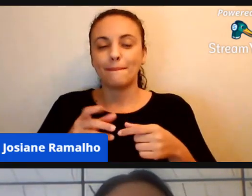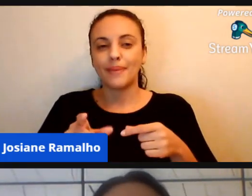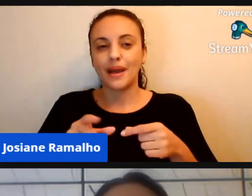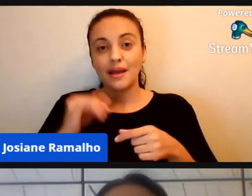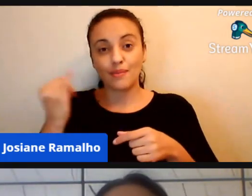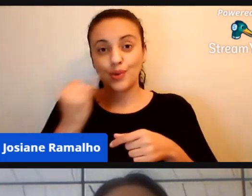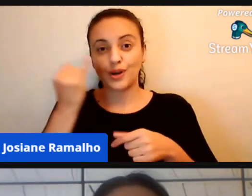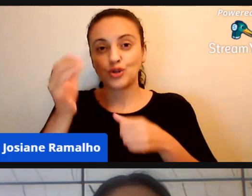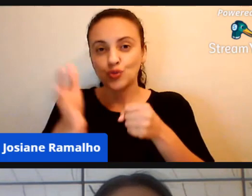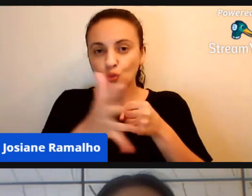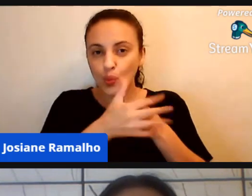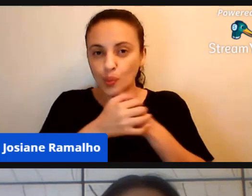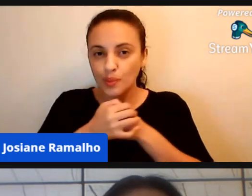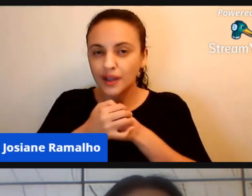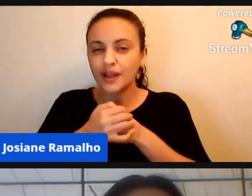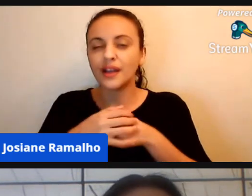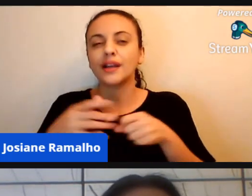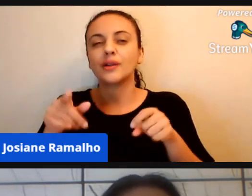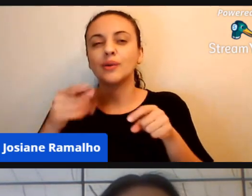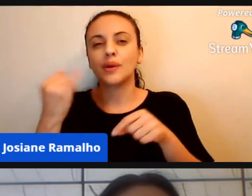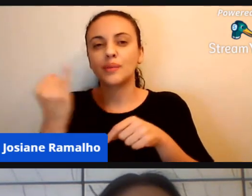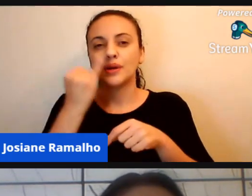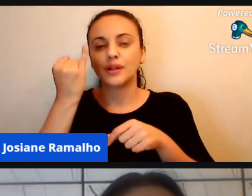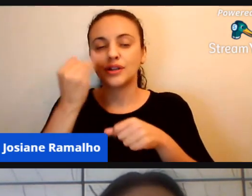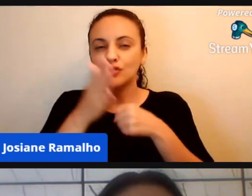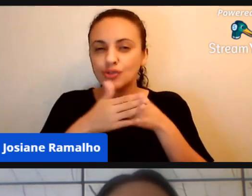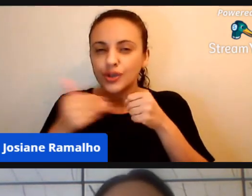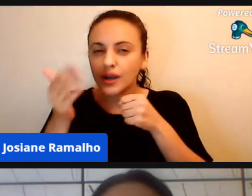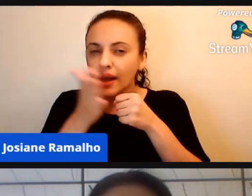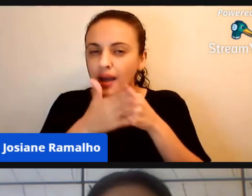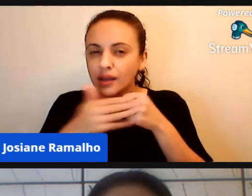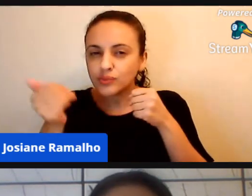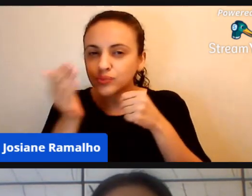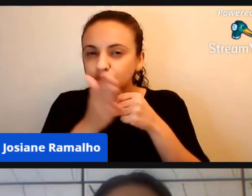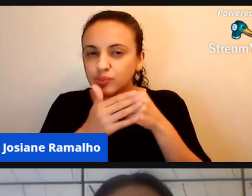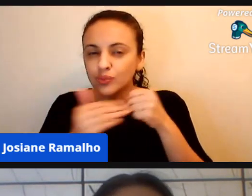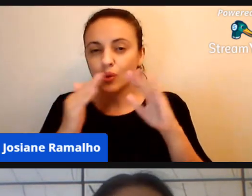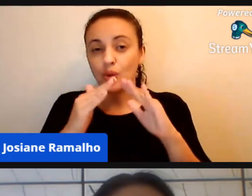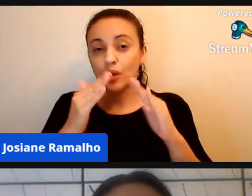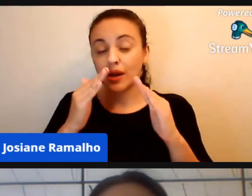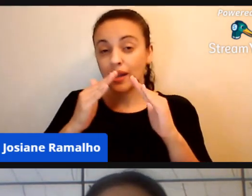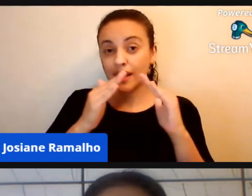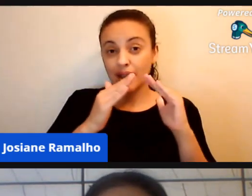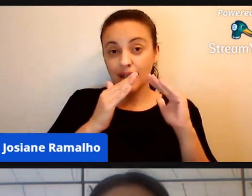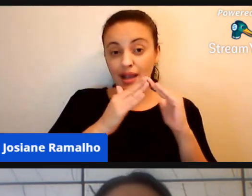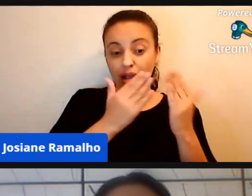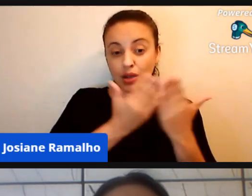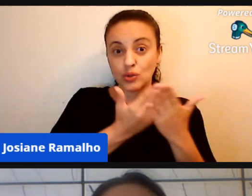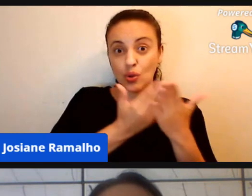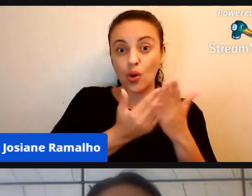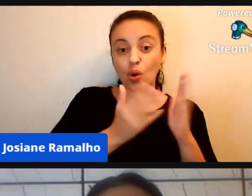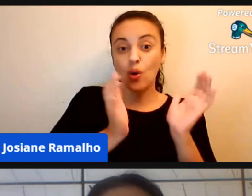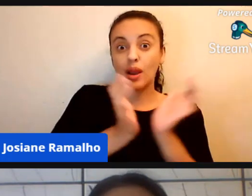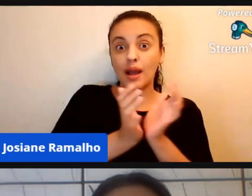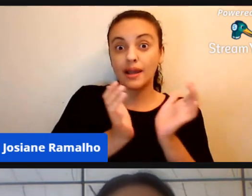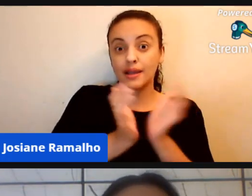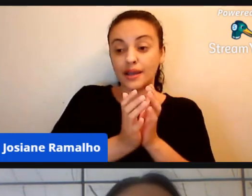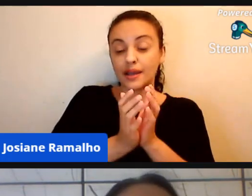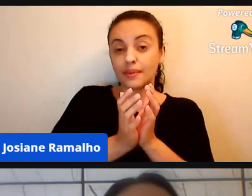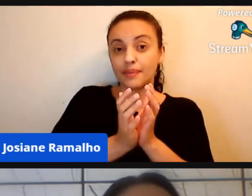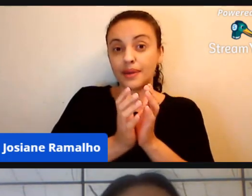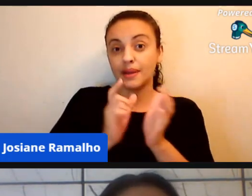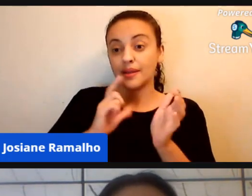o acolhimento importante, é esse carinho que a escola, que a equipe tem com a